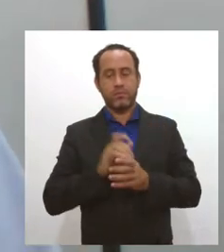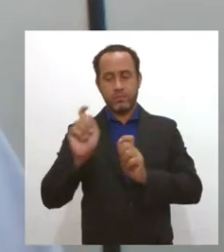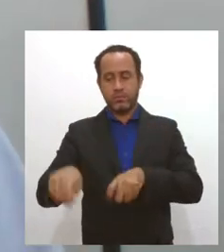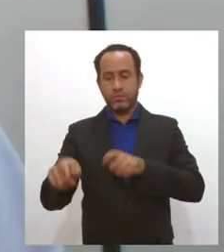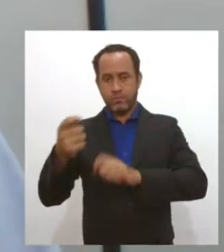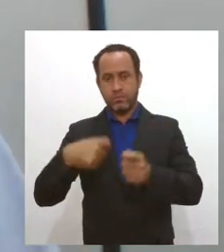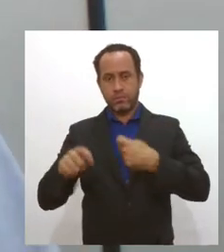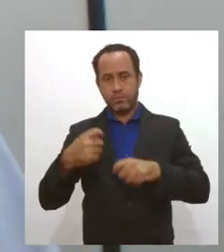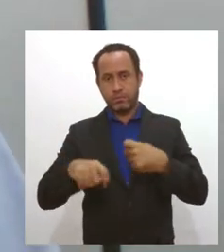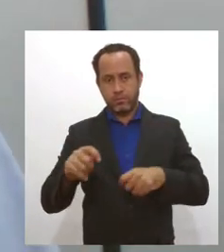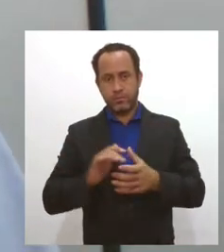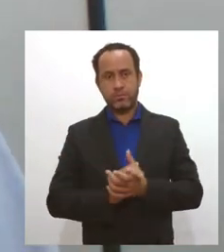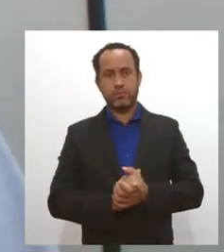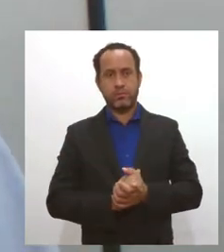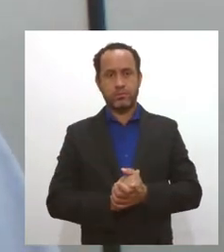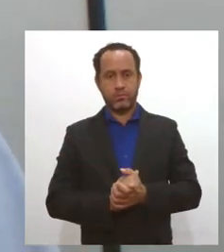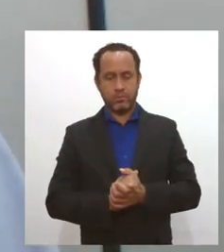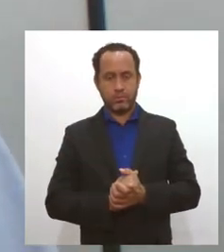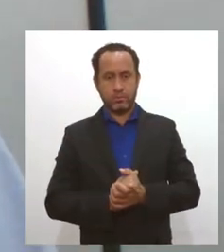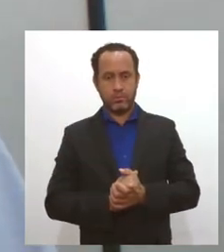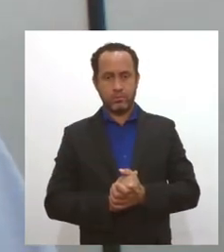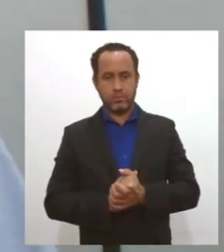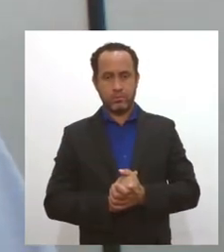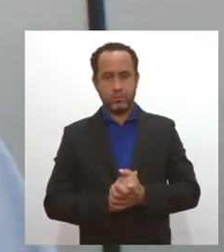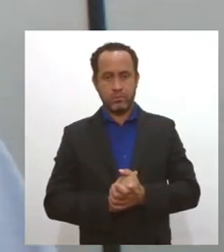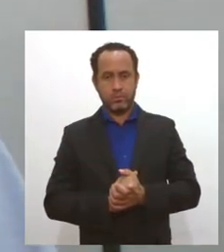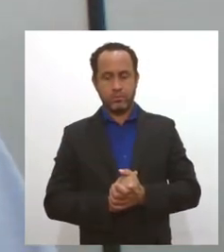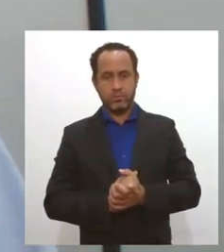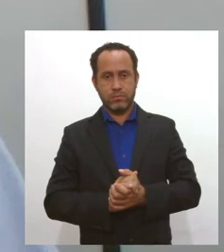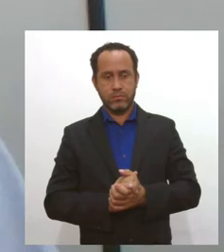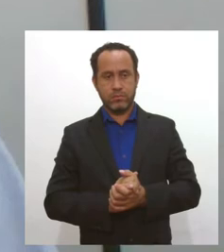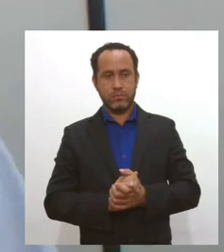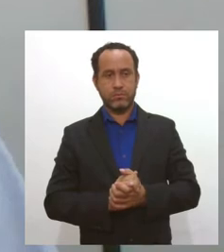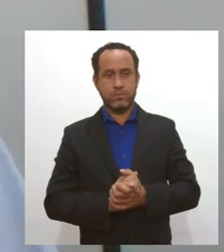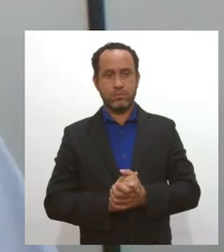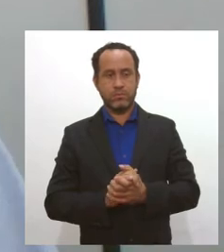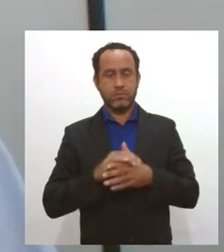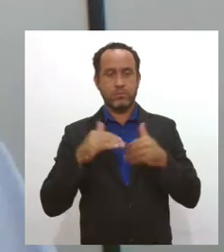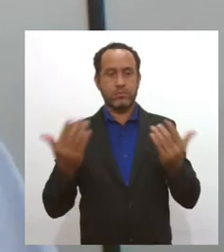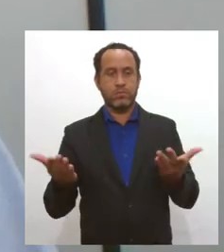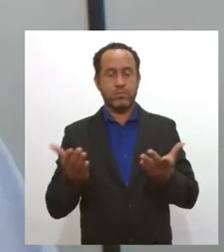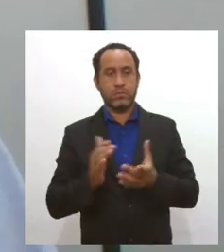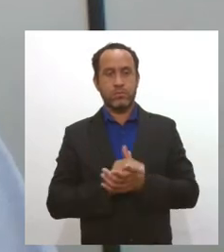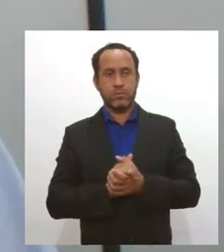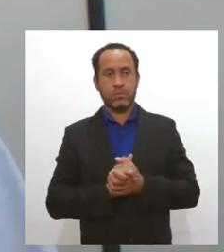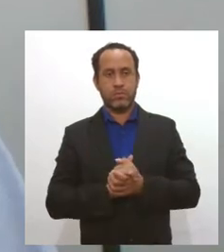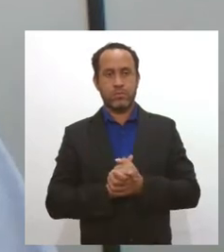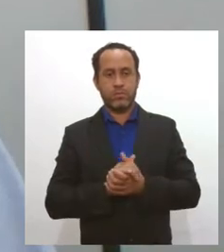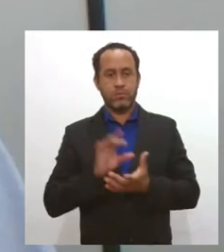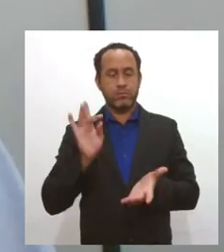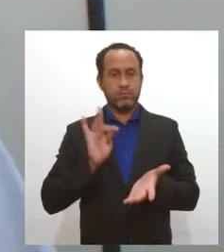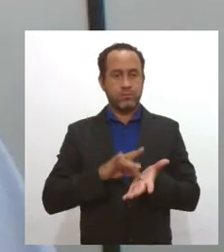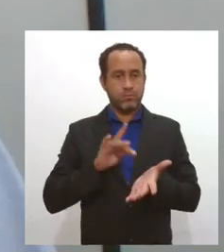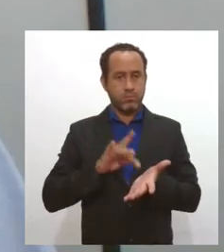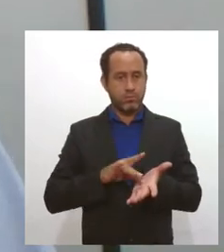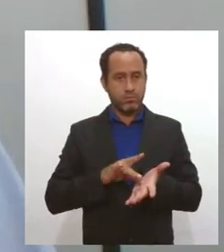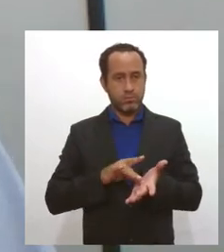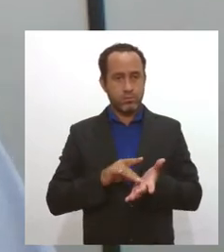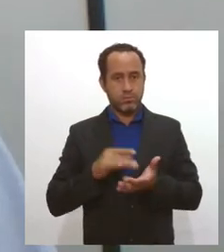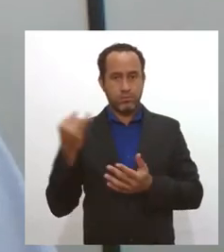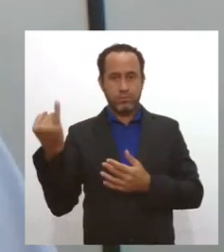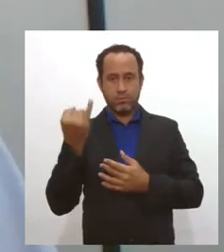são áreas de assentamento. Então, isso é na realidade é de uma